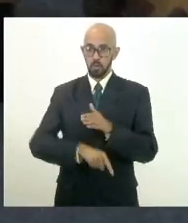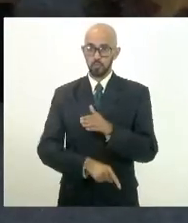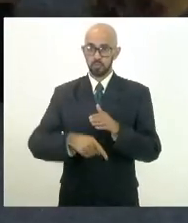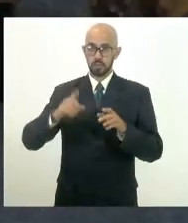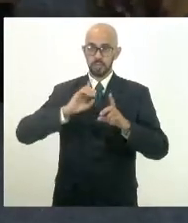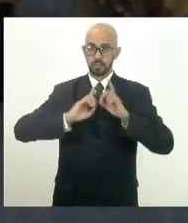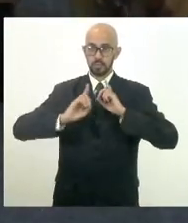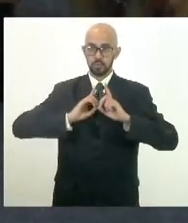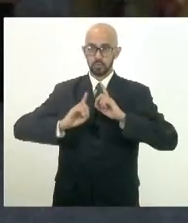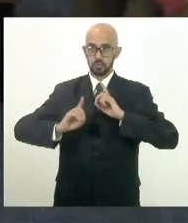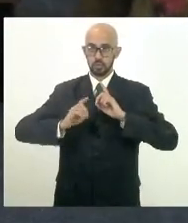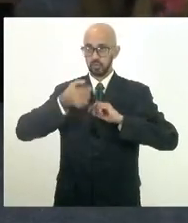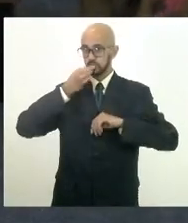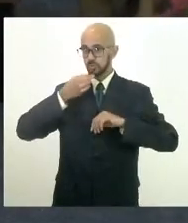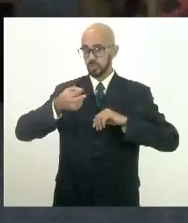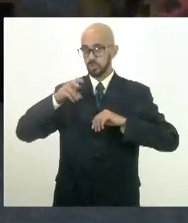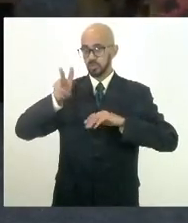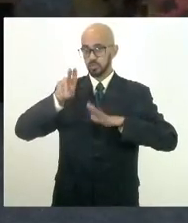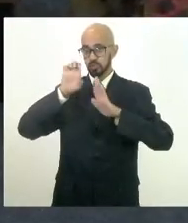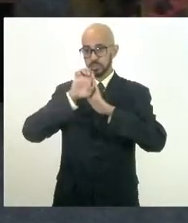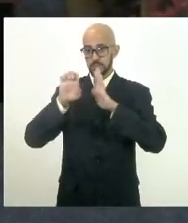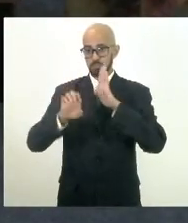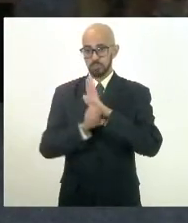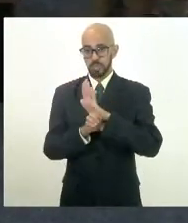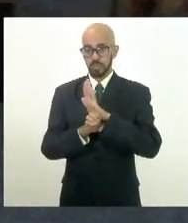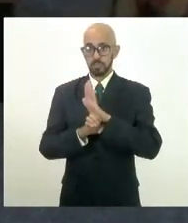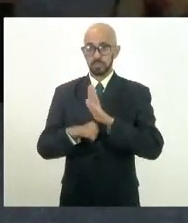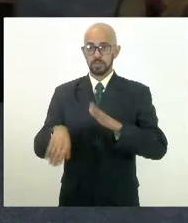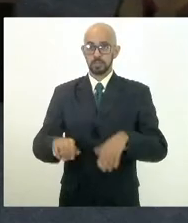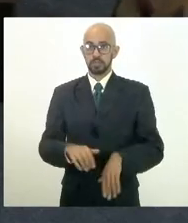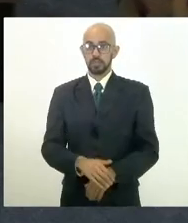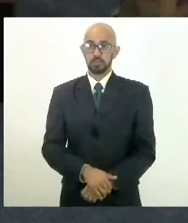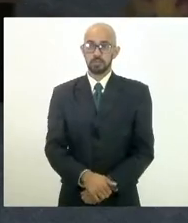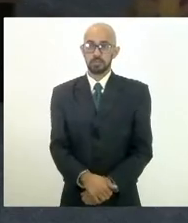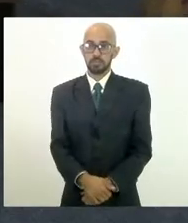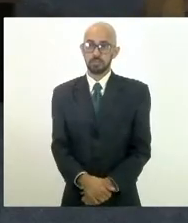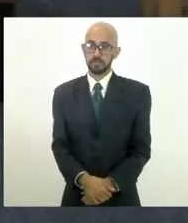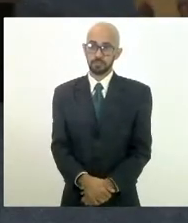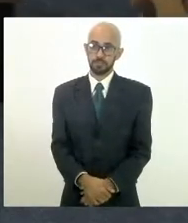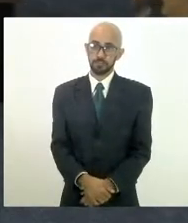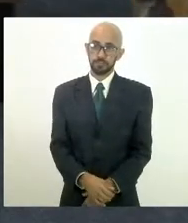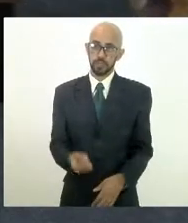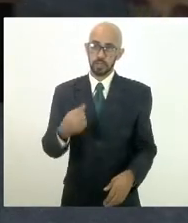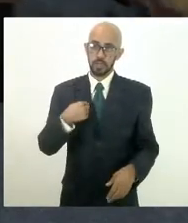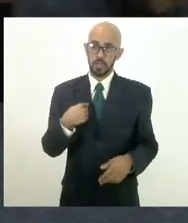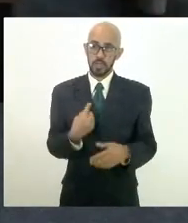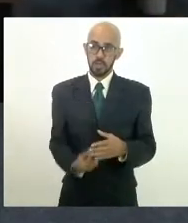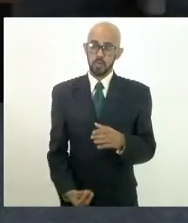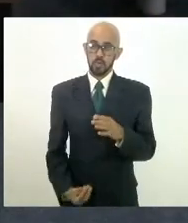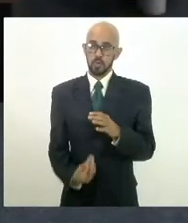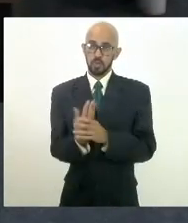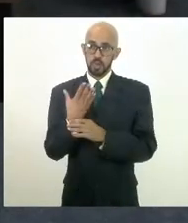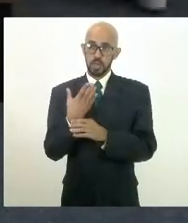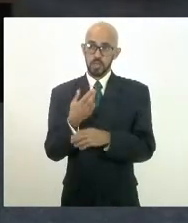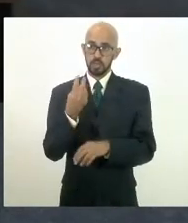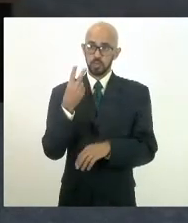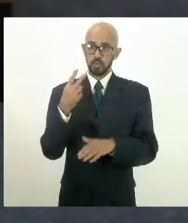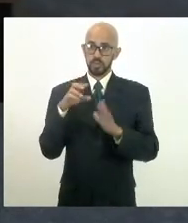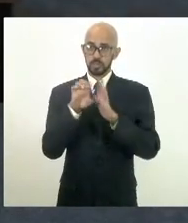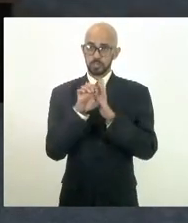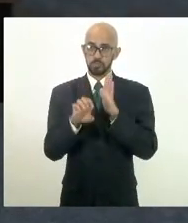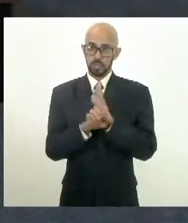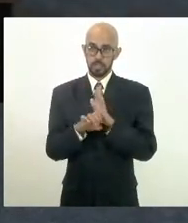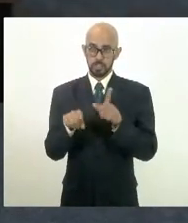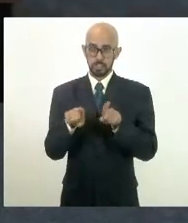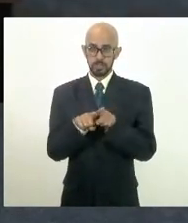sugerindo duas emendas, sugerindo duas emendas. Eu produzi outras duas emendas além